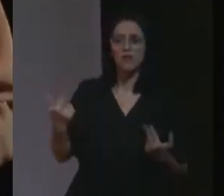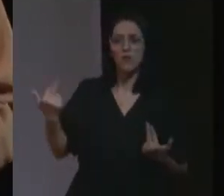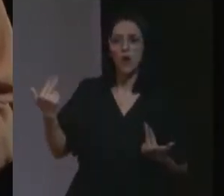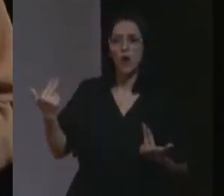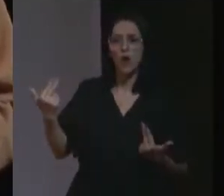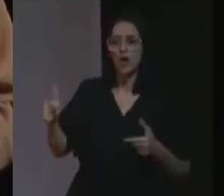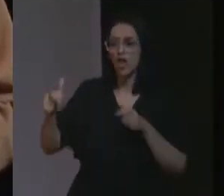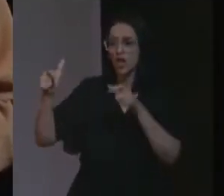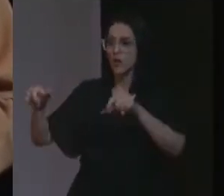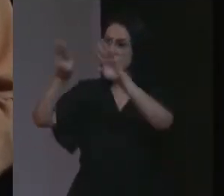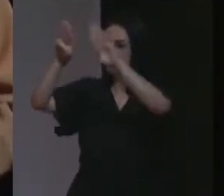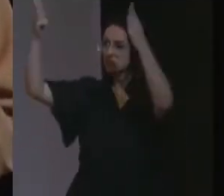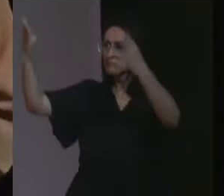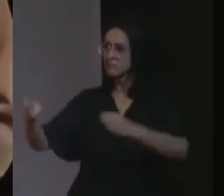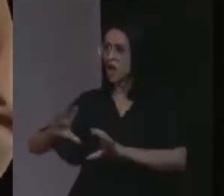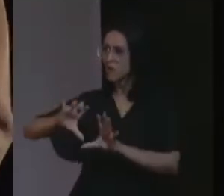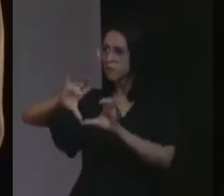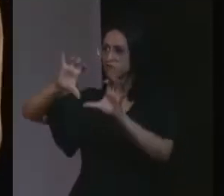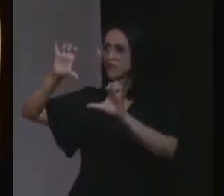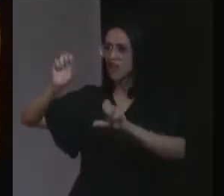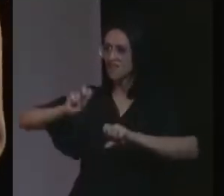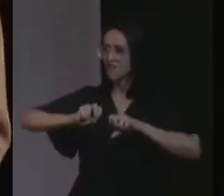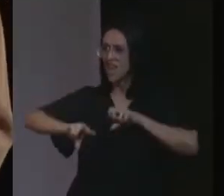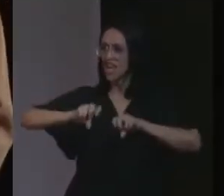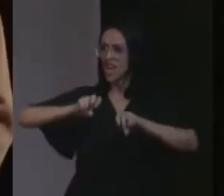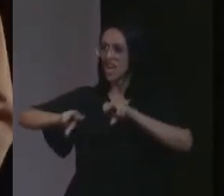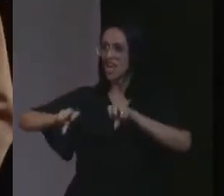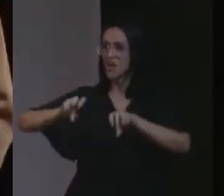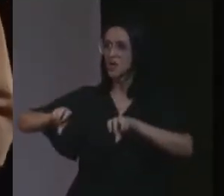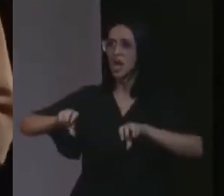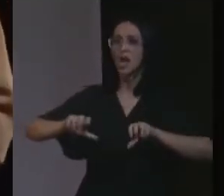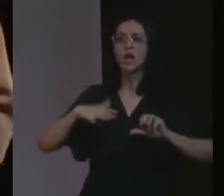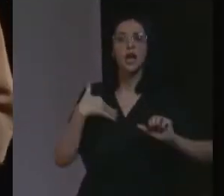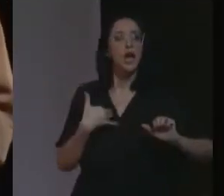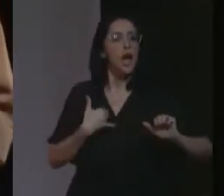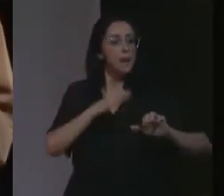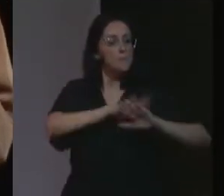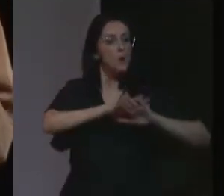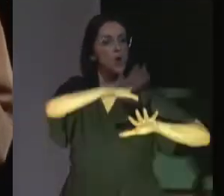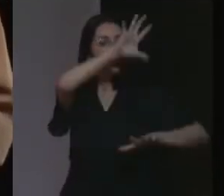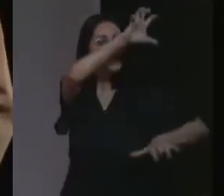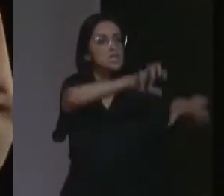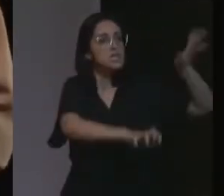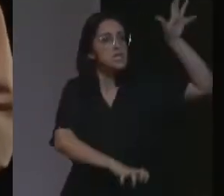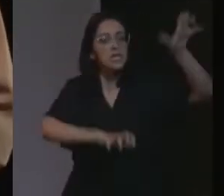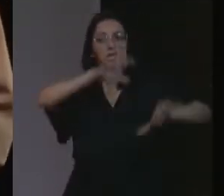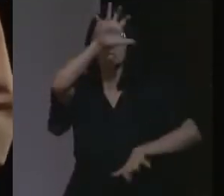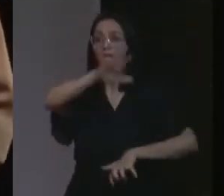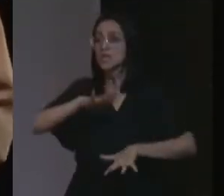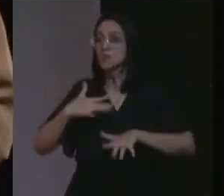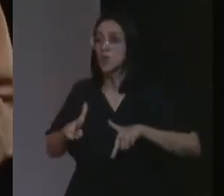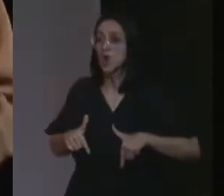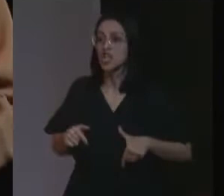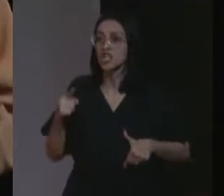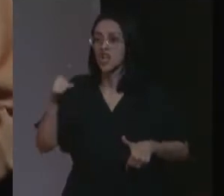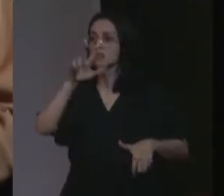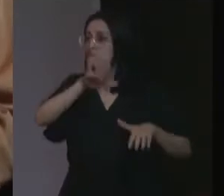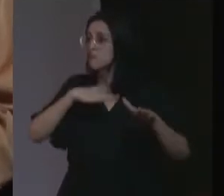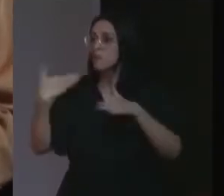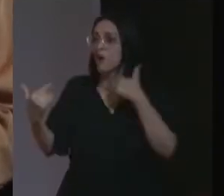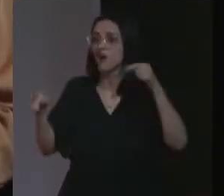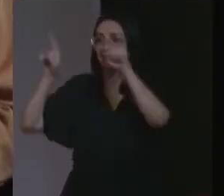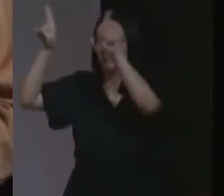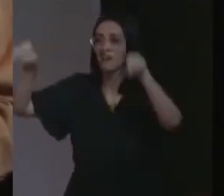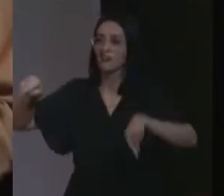dentro da câmera de gás, eu vi as mãos das pessoas, as unhas das pessoas ainda marcadas na parede, quando elas eram exterminadas. E eu